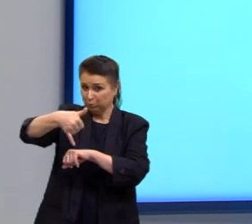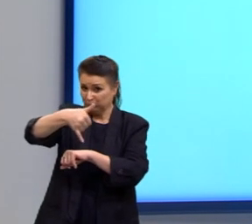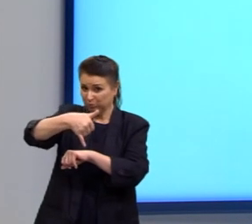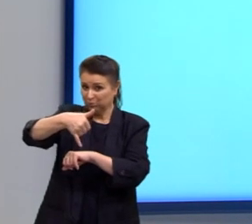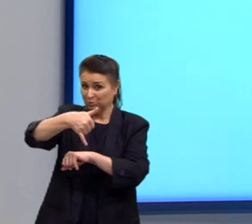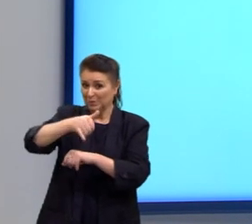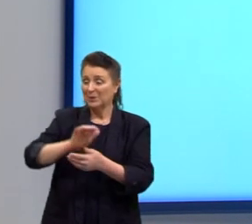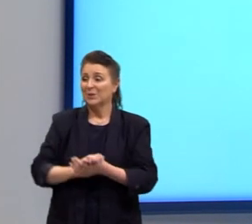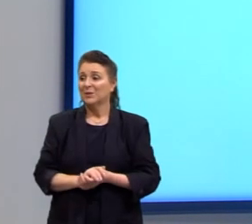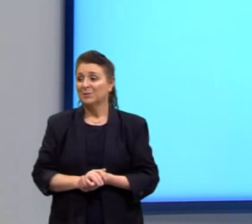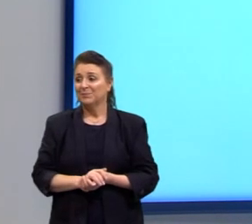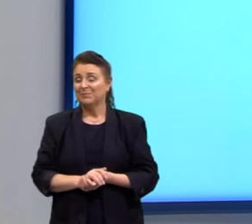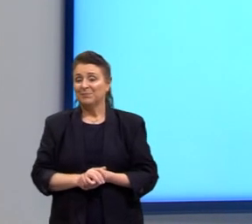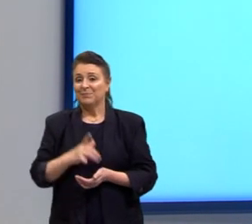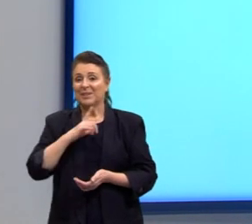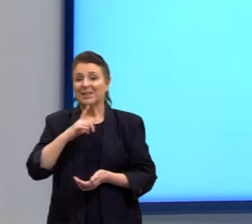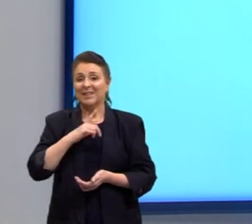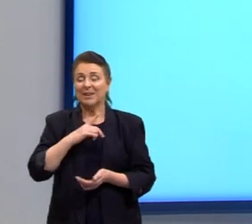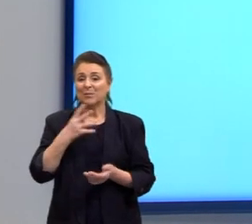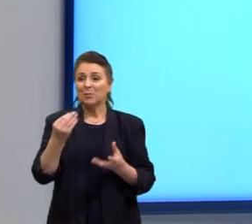nós temos que prestar,